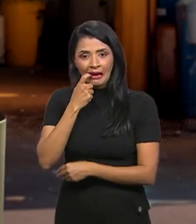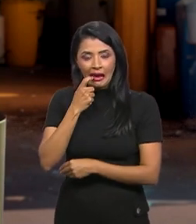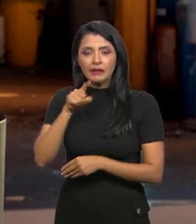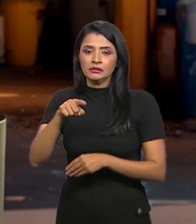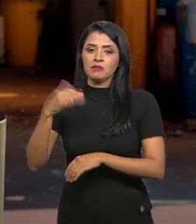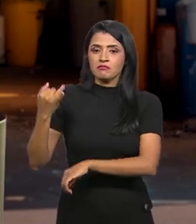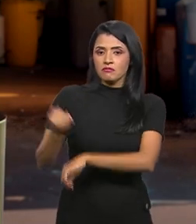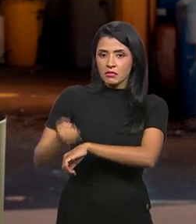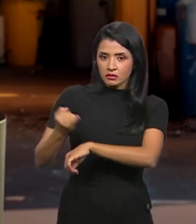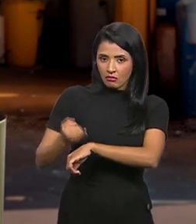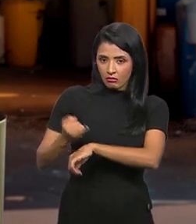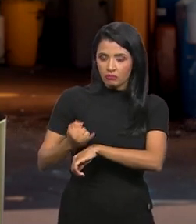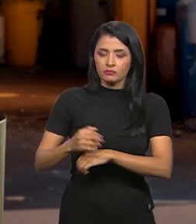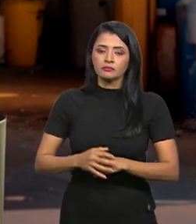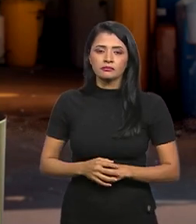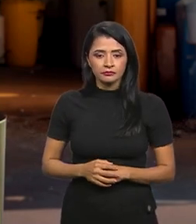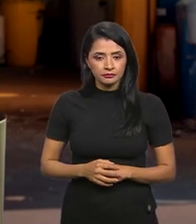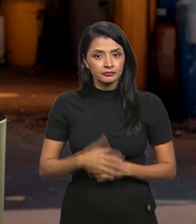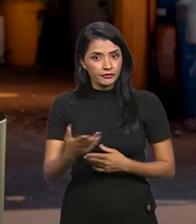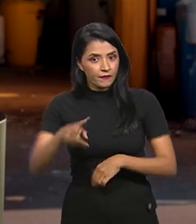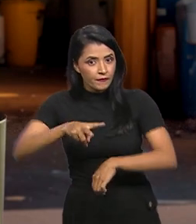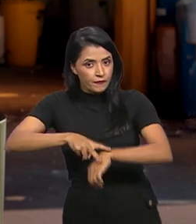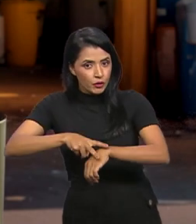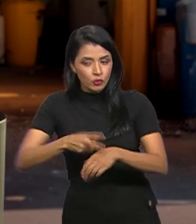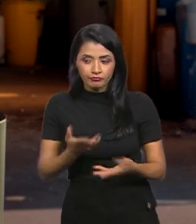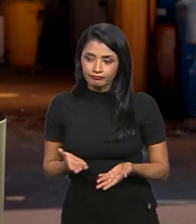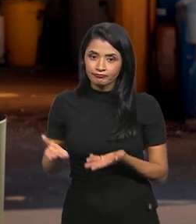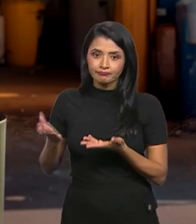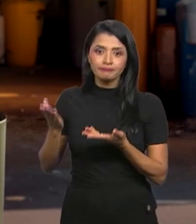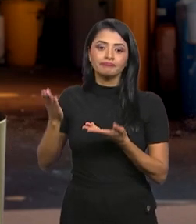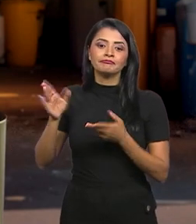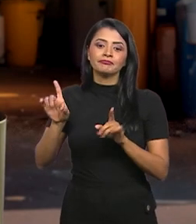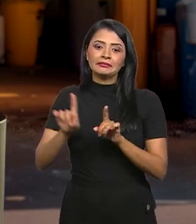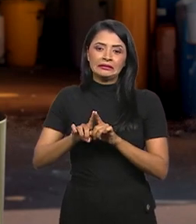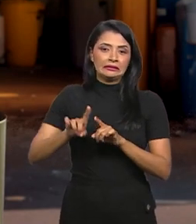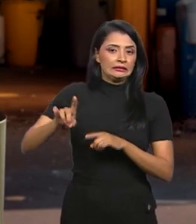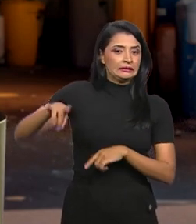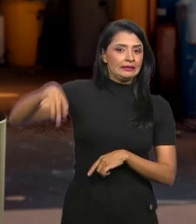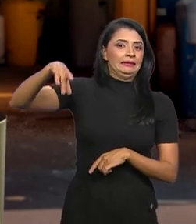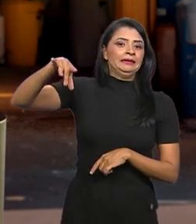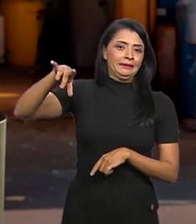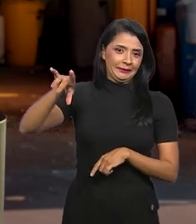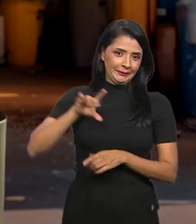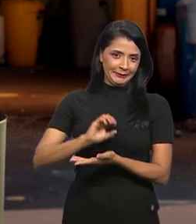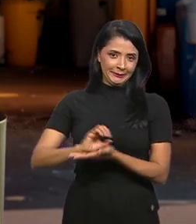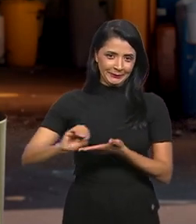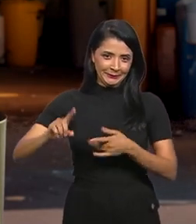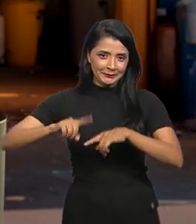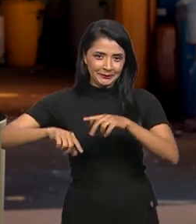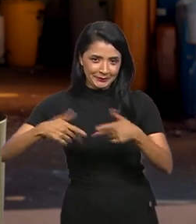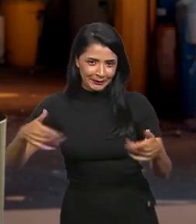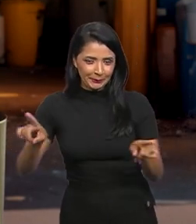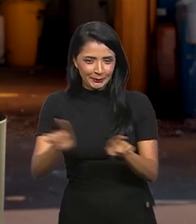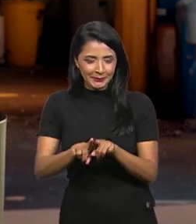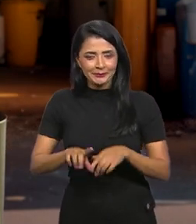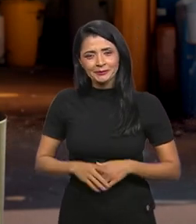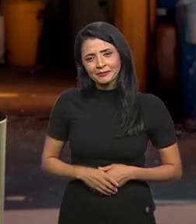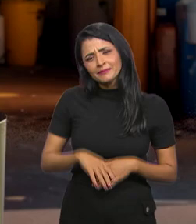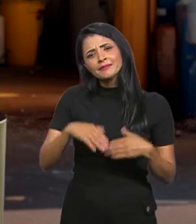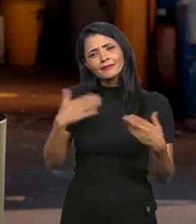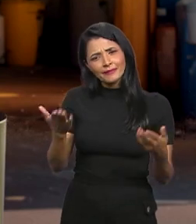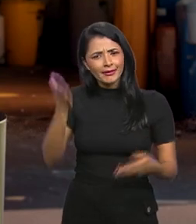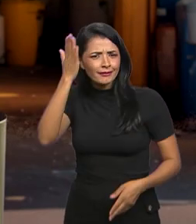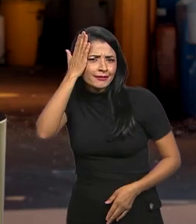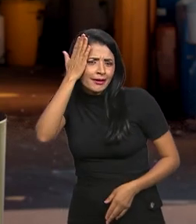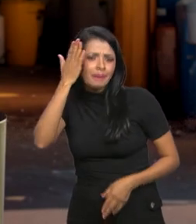do metal, do vidro e... O material orgânico. E, convenhamos, né?